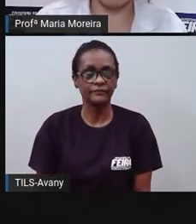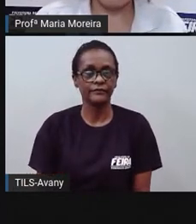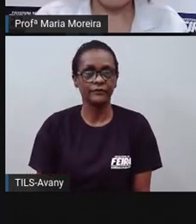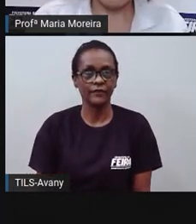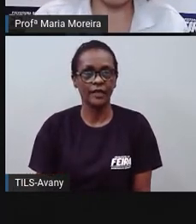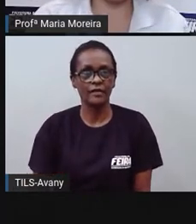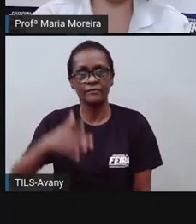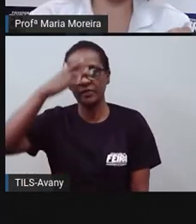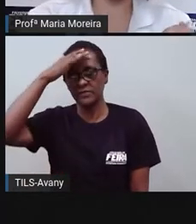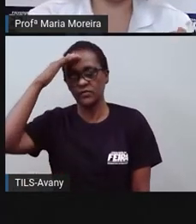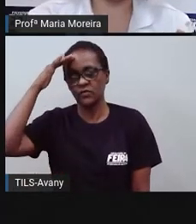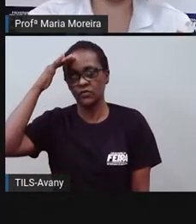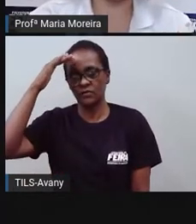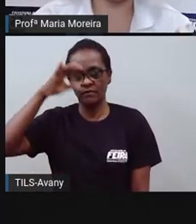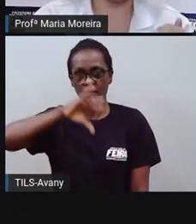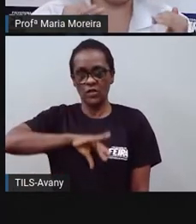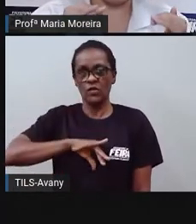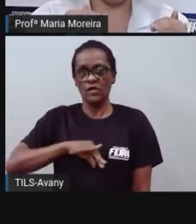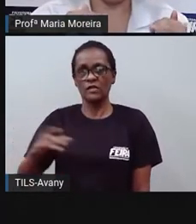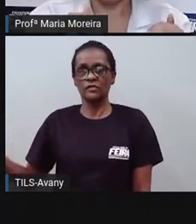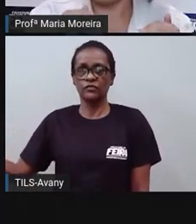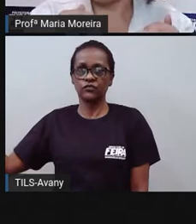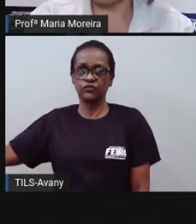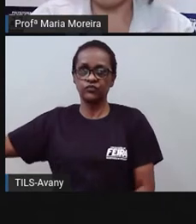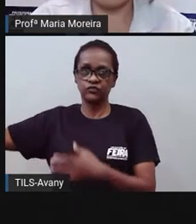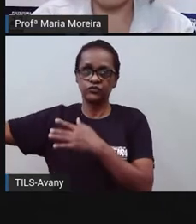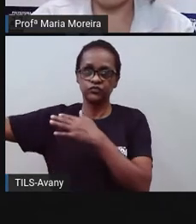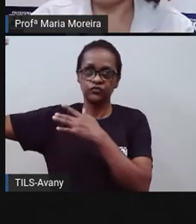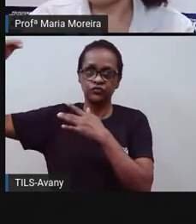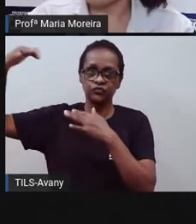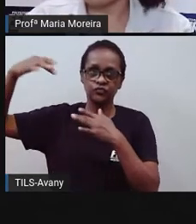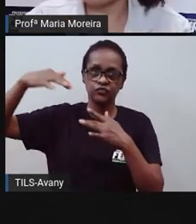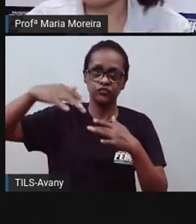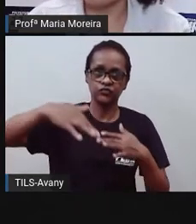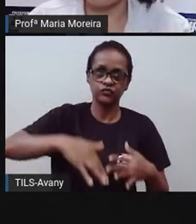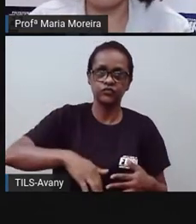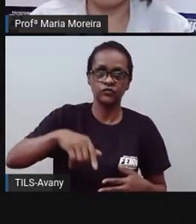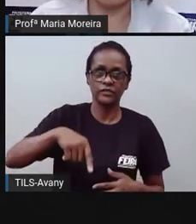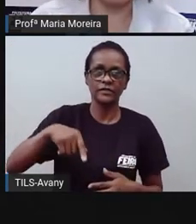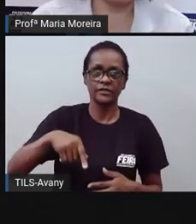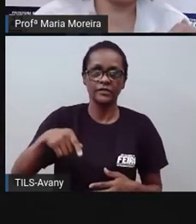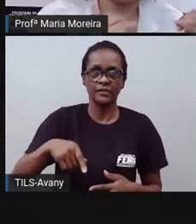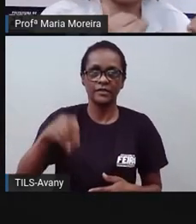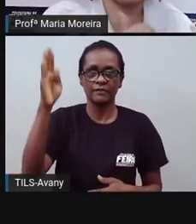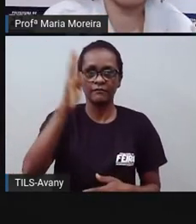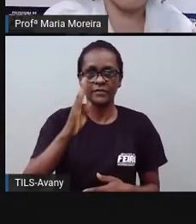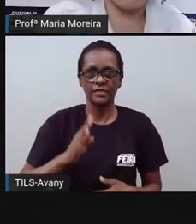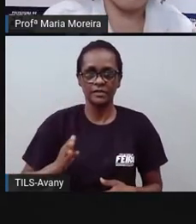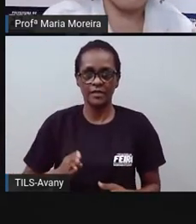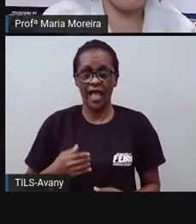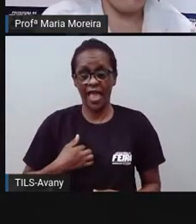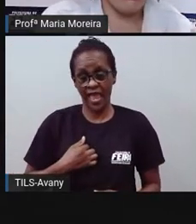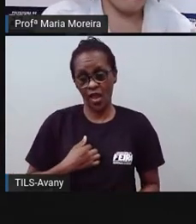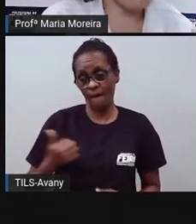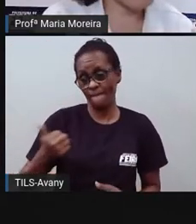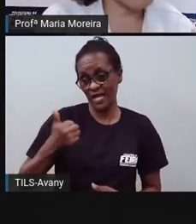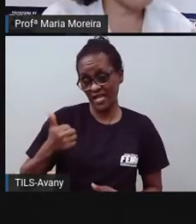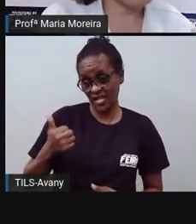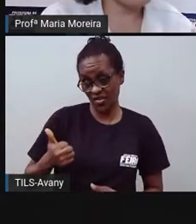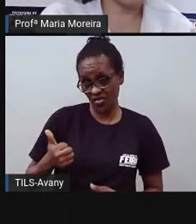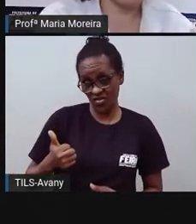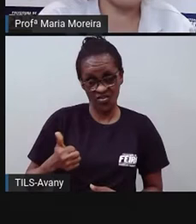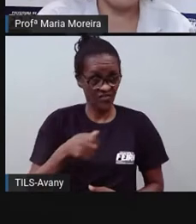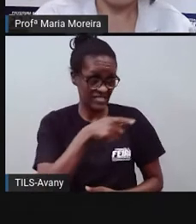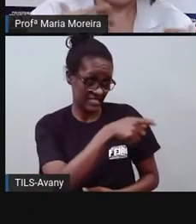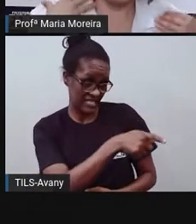Brasil, eles começaram a dizer o seguinte, olha, eu sou melhor, a minha cultura é melhor, e disse isso aí para os índios. Quando a prova